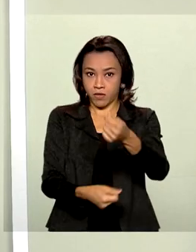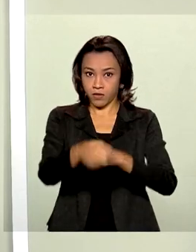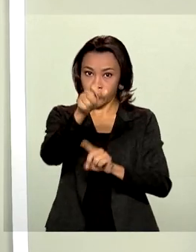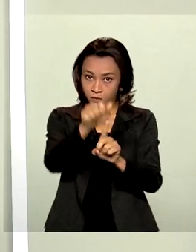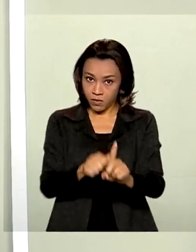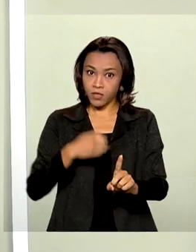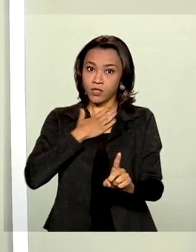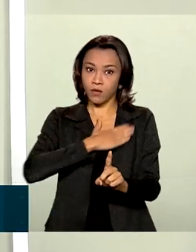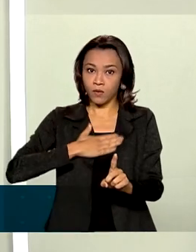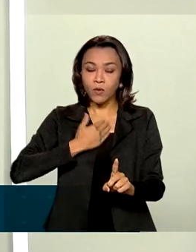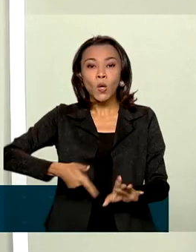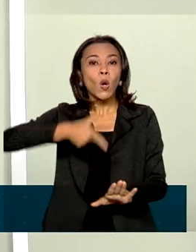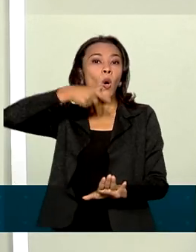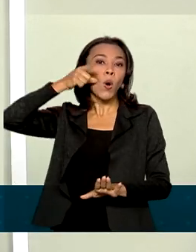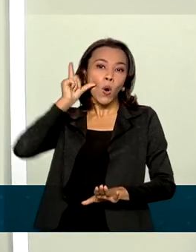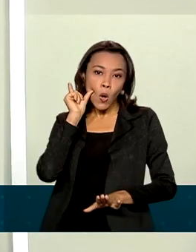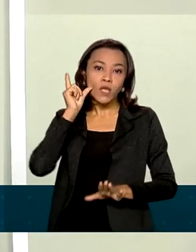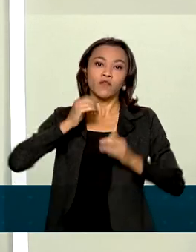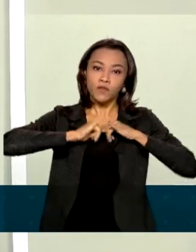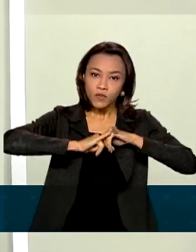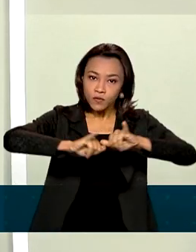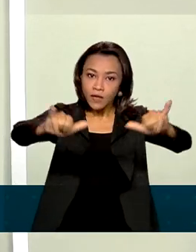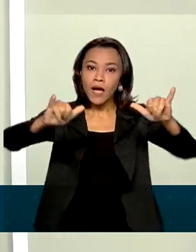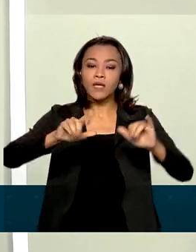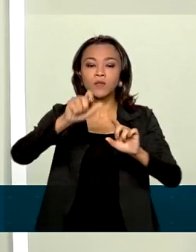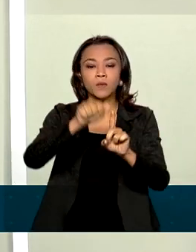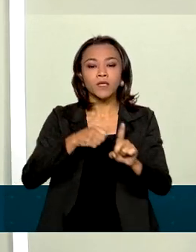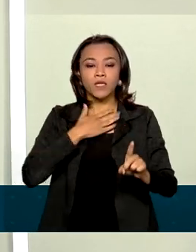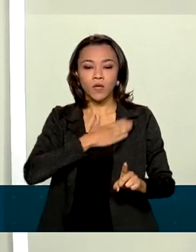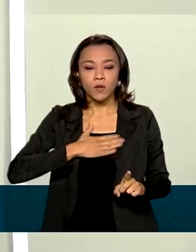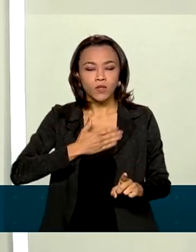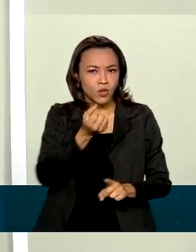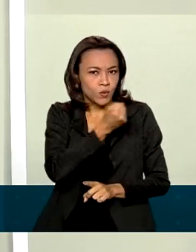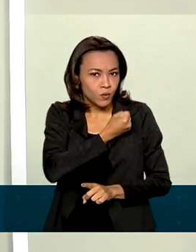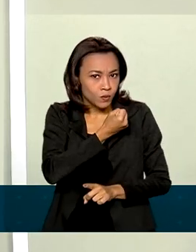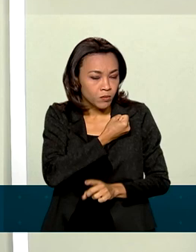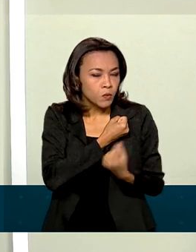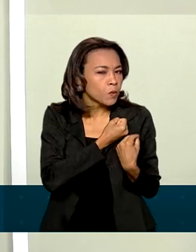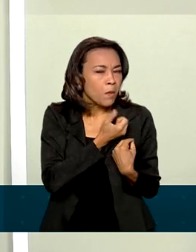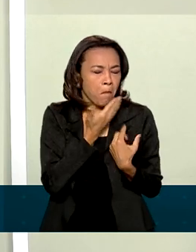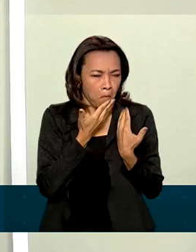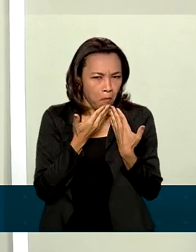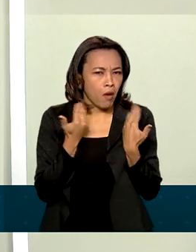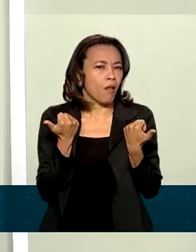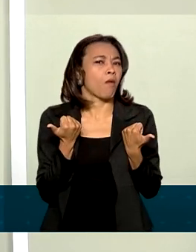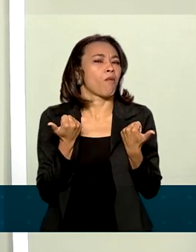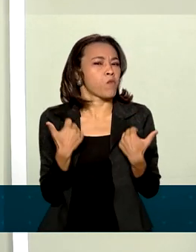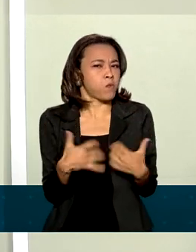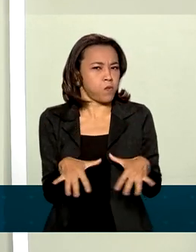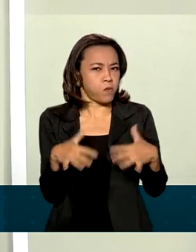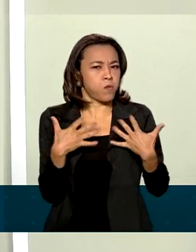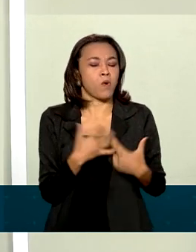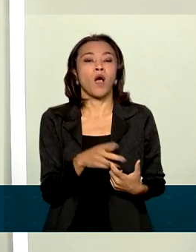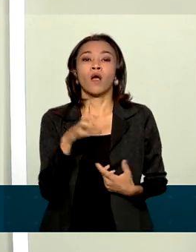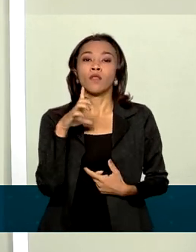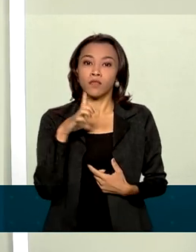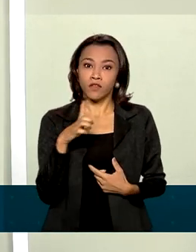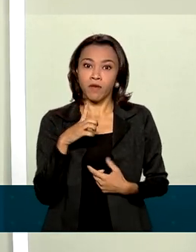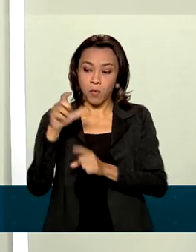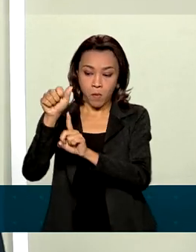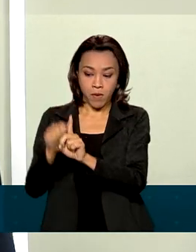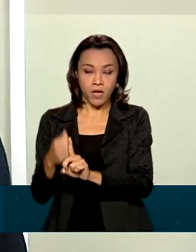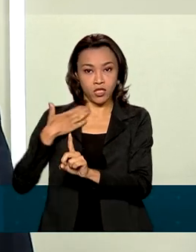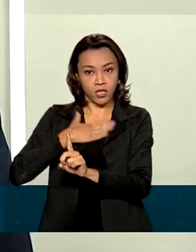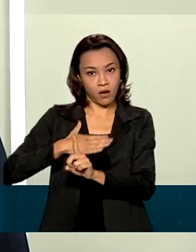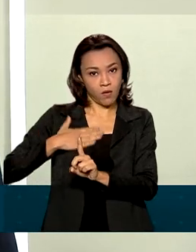Ontem foram divulgados os dados referentes ao mês de agosto e os números não poderiam ser melhores. Nós tivemos apenas no mês de agosto